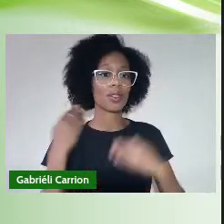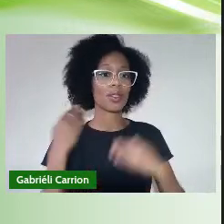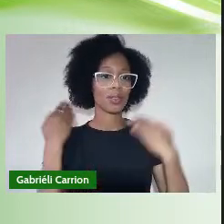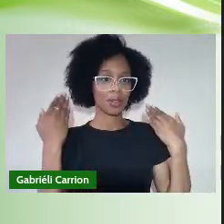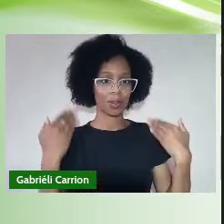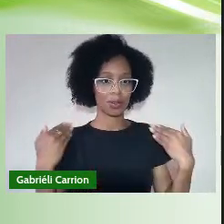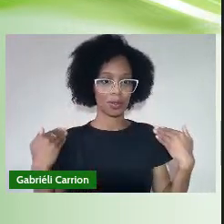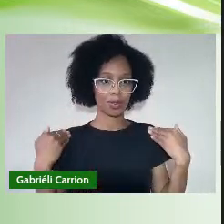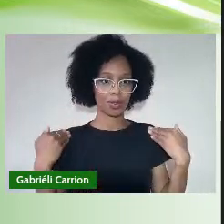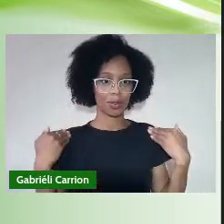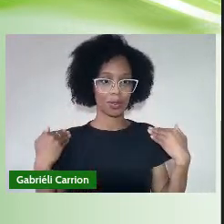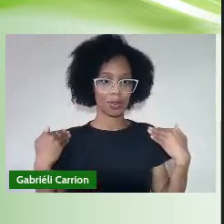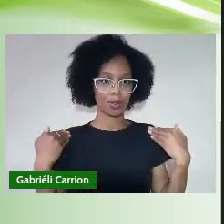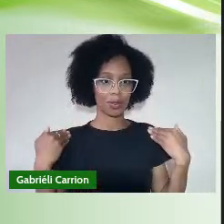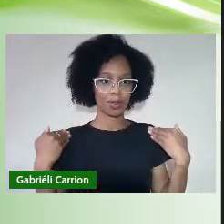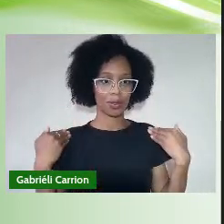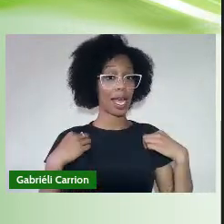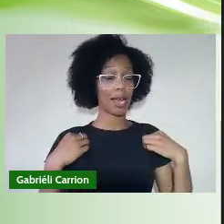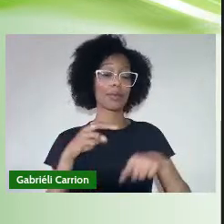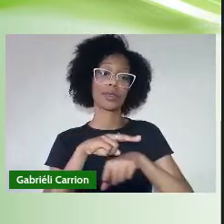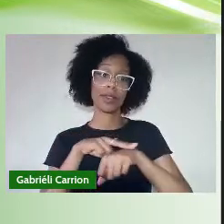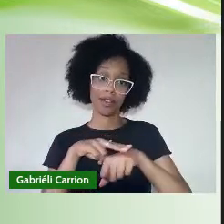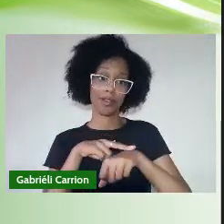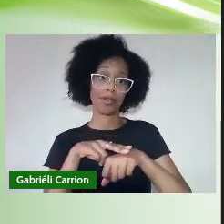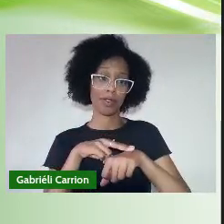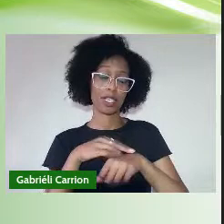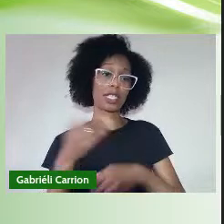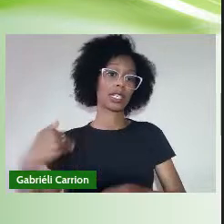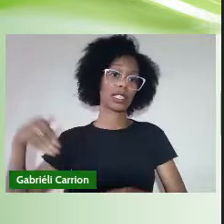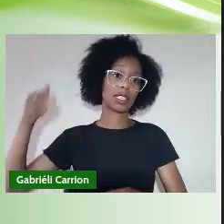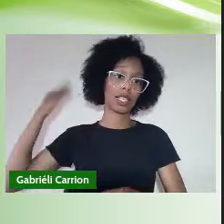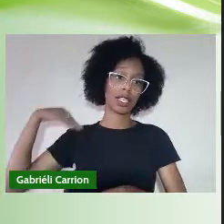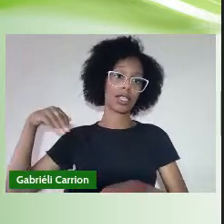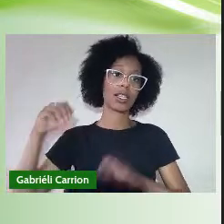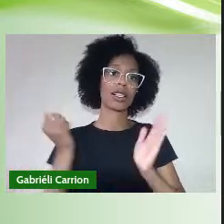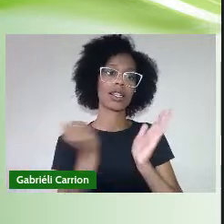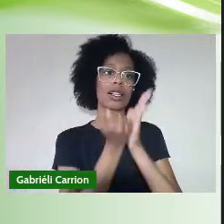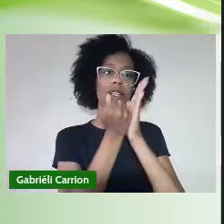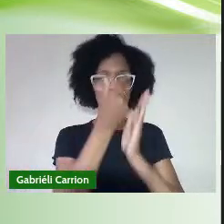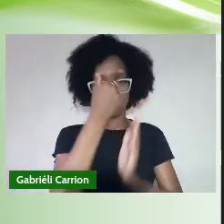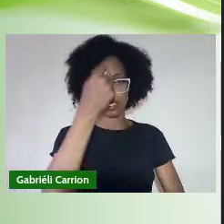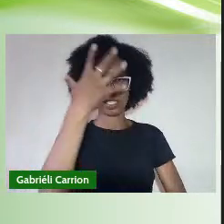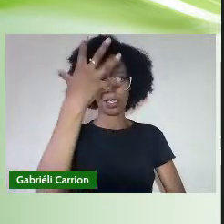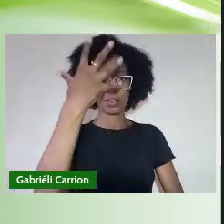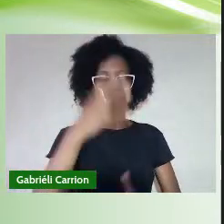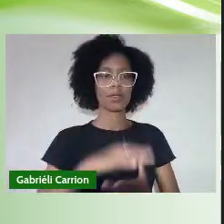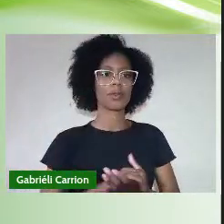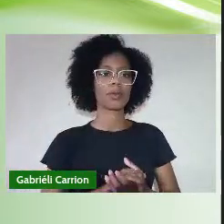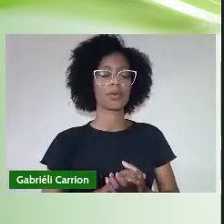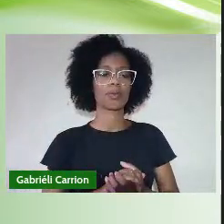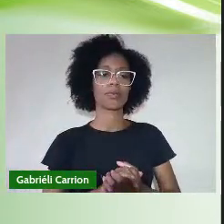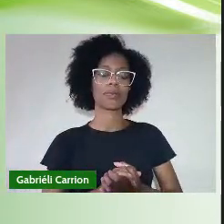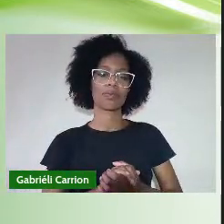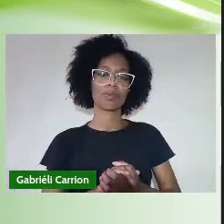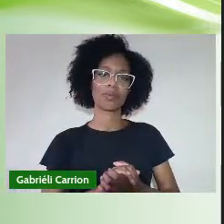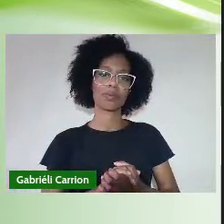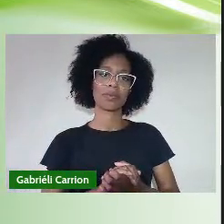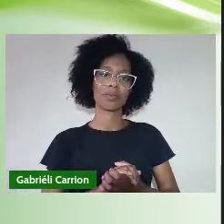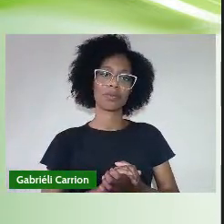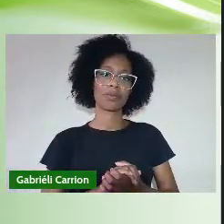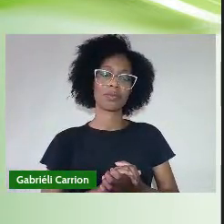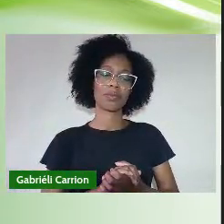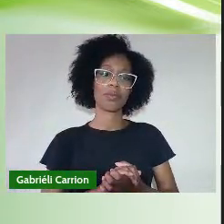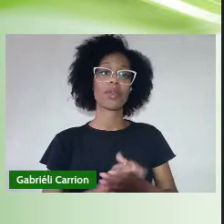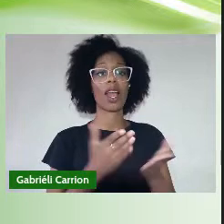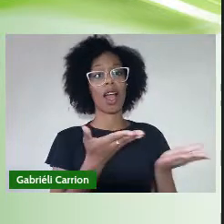meu fundo Tenho um banner Da Universidade Aberta Do Brasil Unipampa Me solidarizo E me somo A